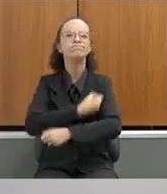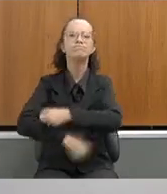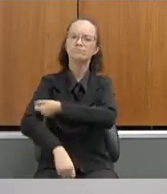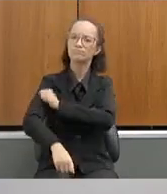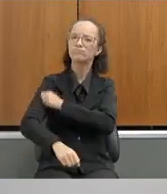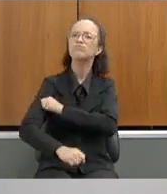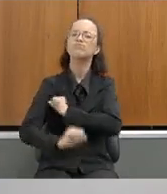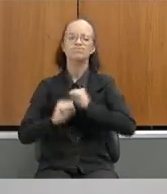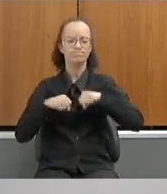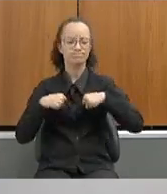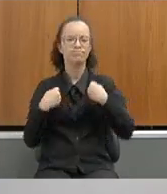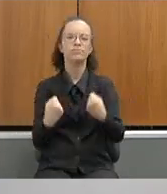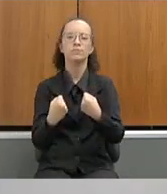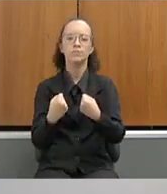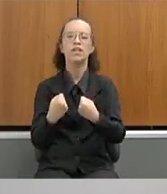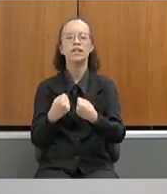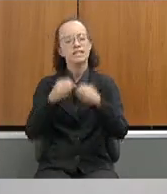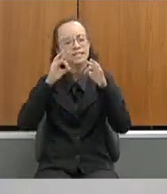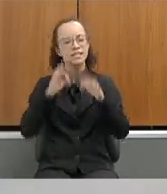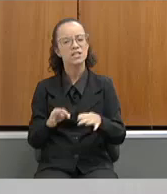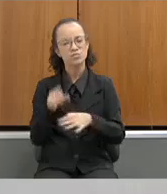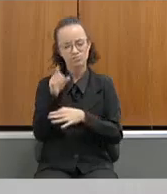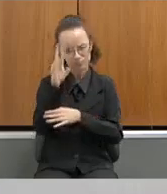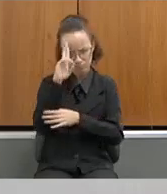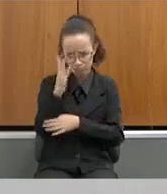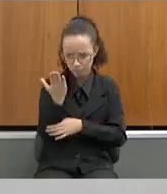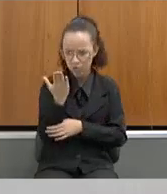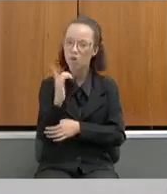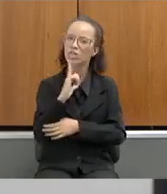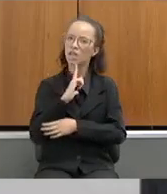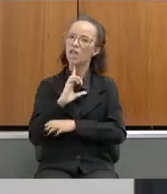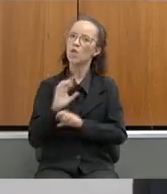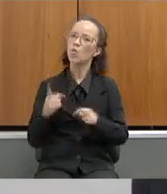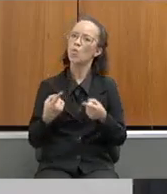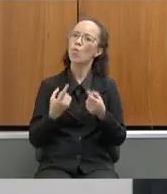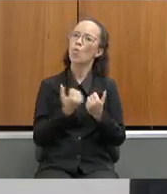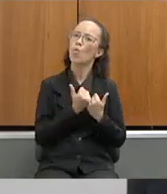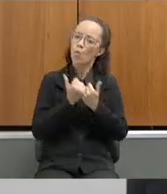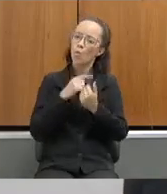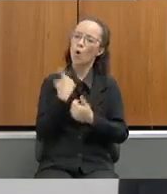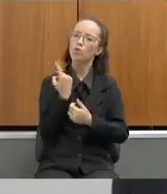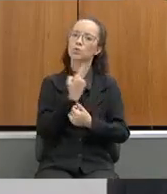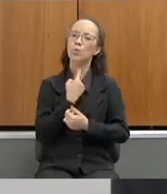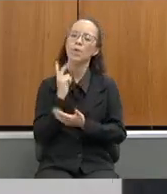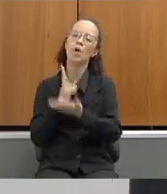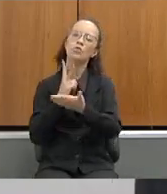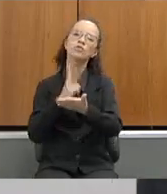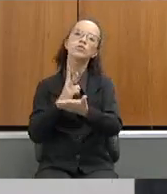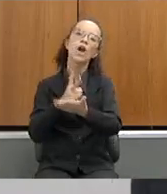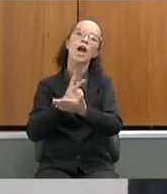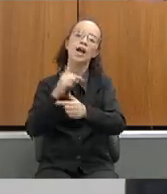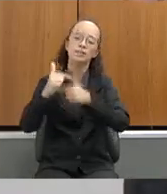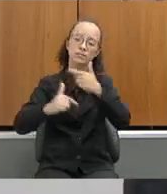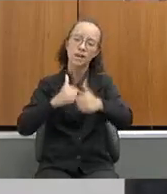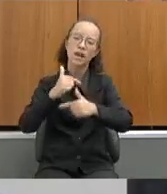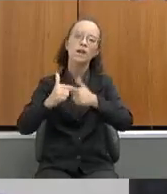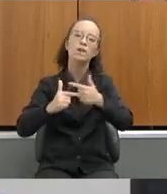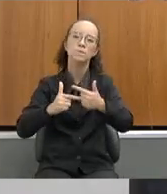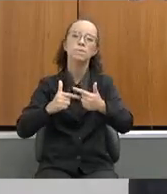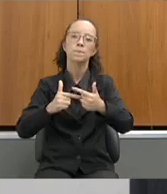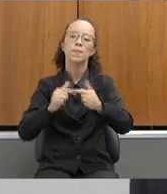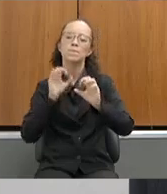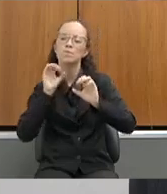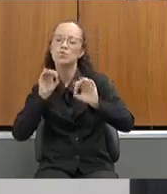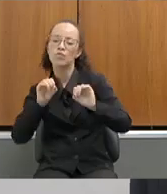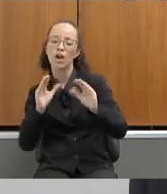entusiasmo e terá o nosso apoio, a nossa pauta para que possa continuar muito a trabalhar para a nossa